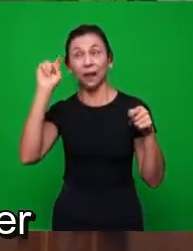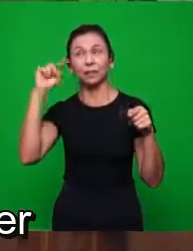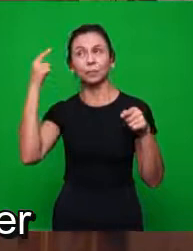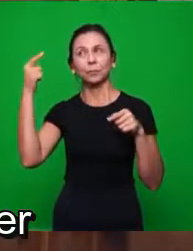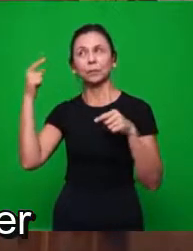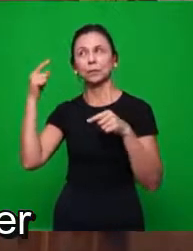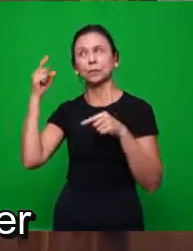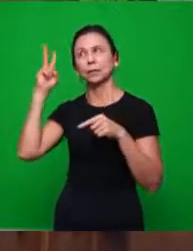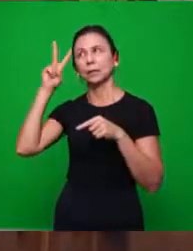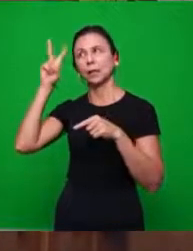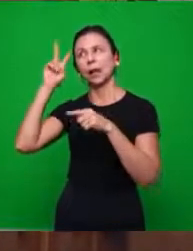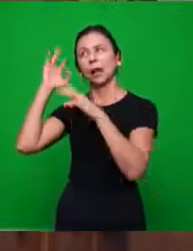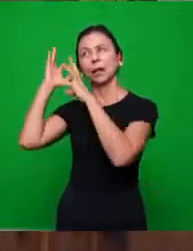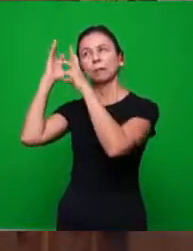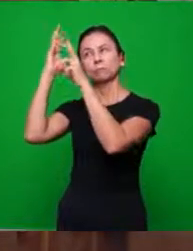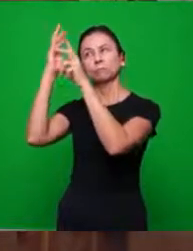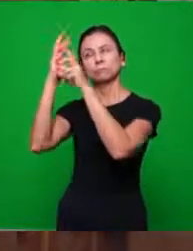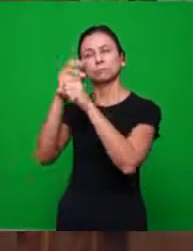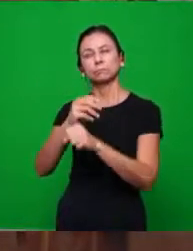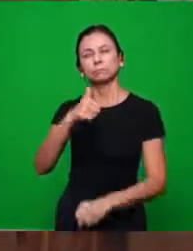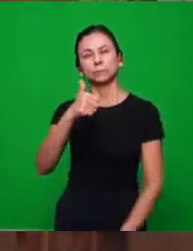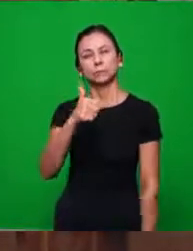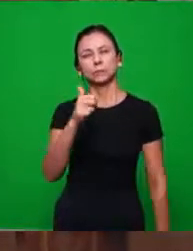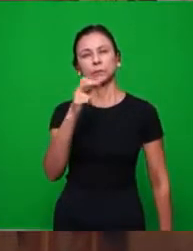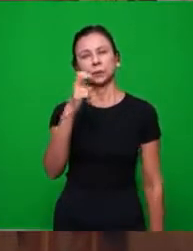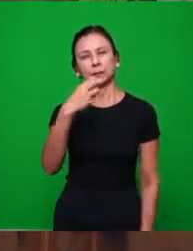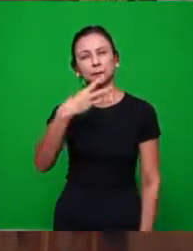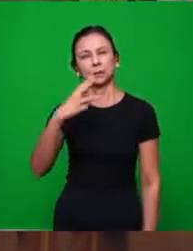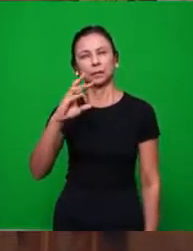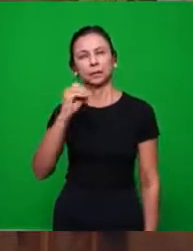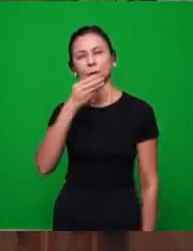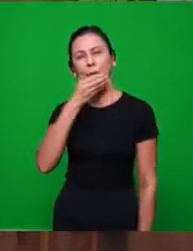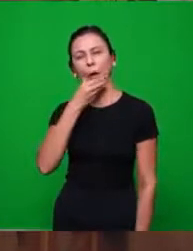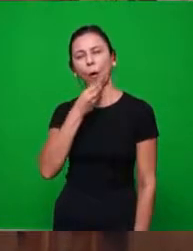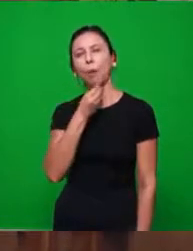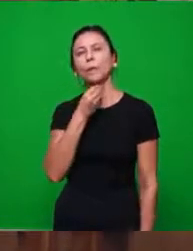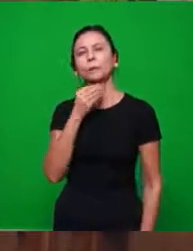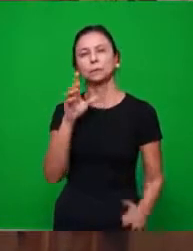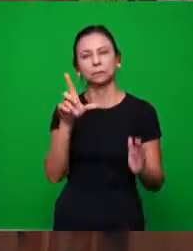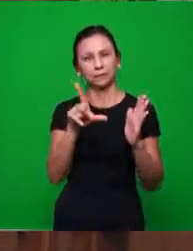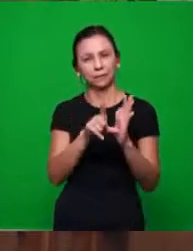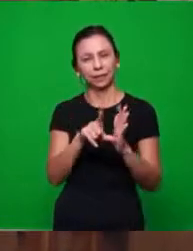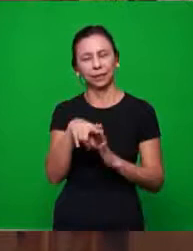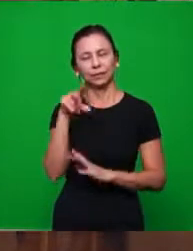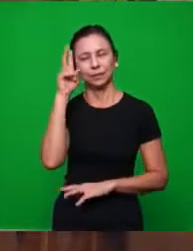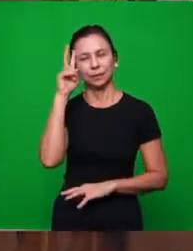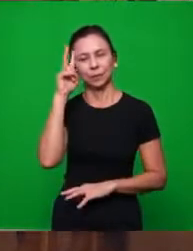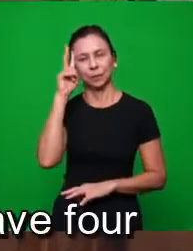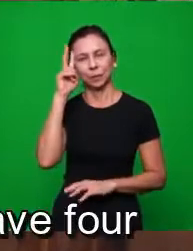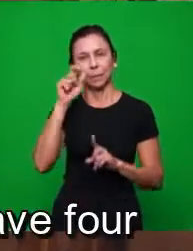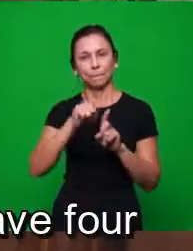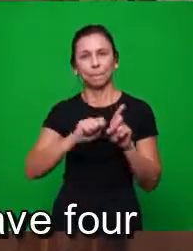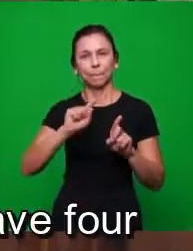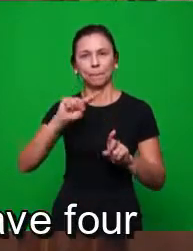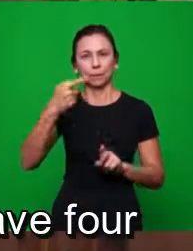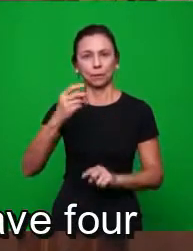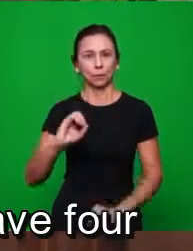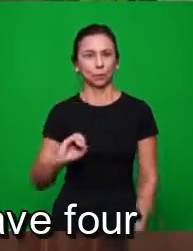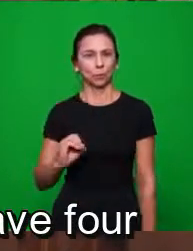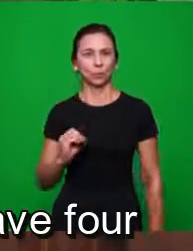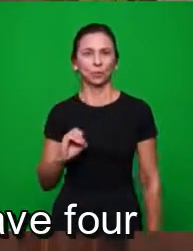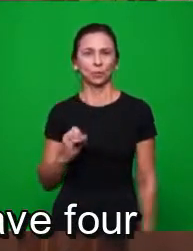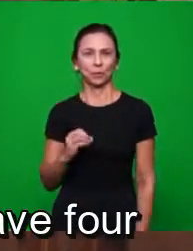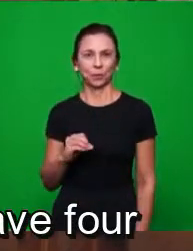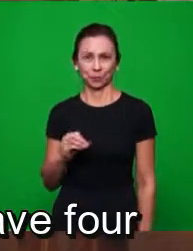por Lutero em 1530. O período próximo, o mês que vem, mês de outubro,